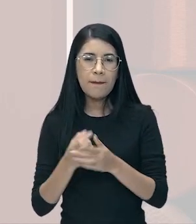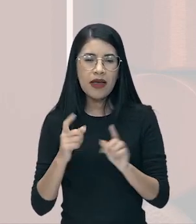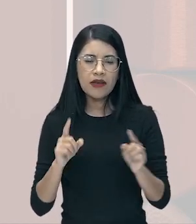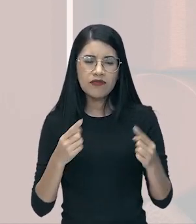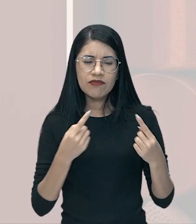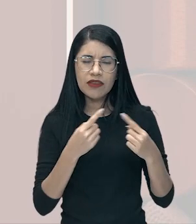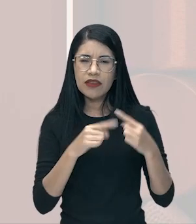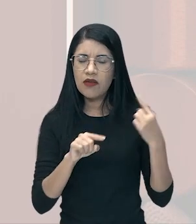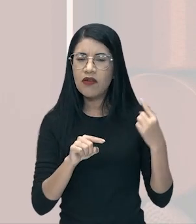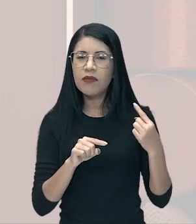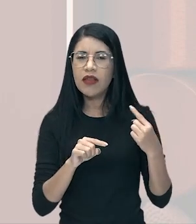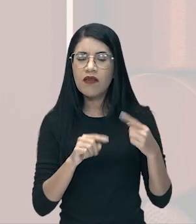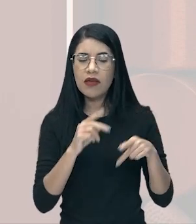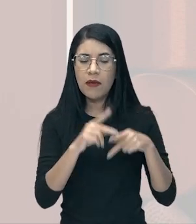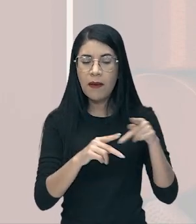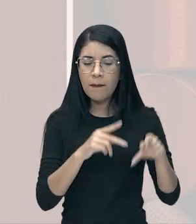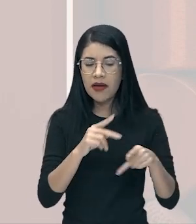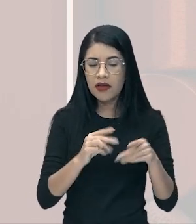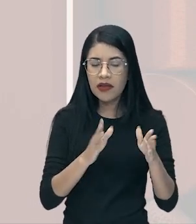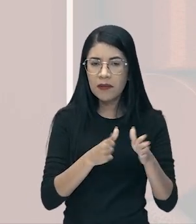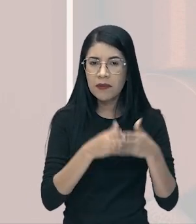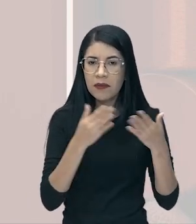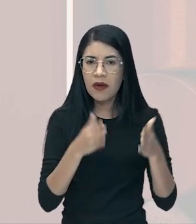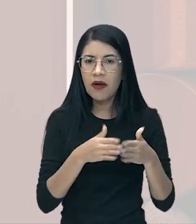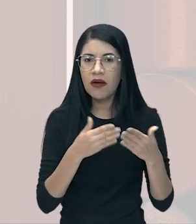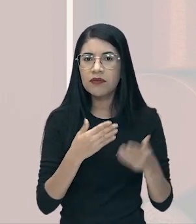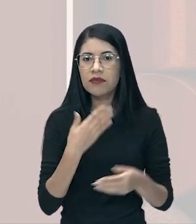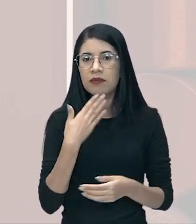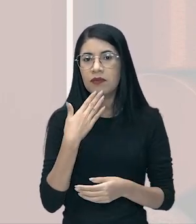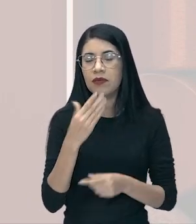miséria total de pessoas tendo que submeter a